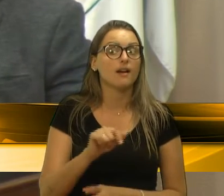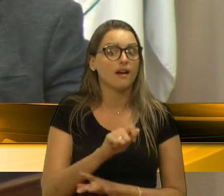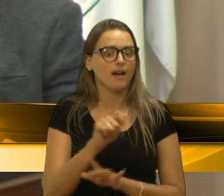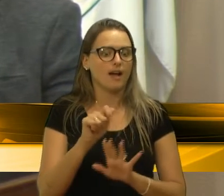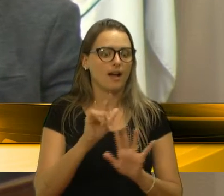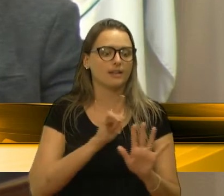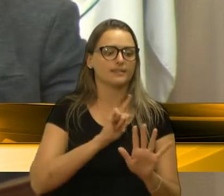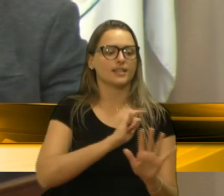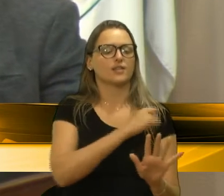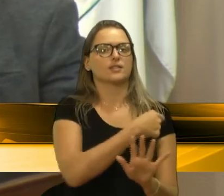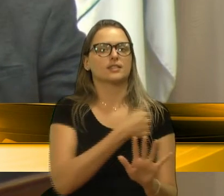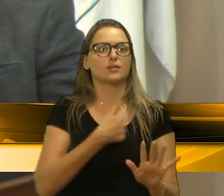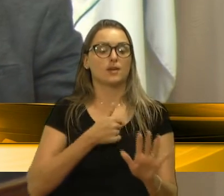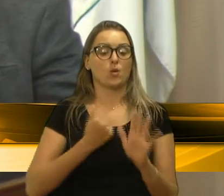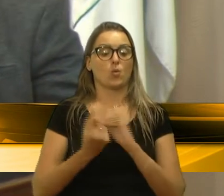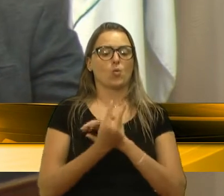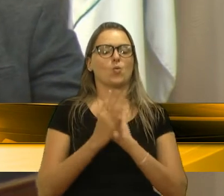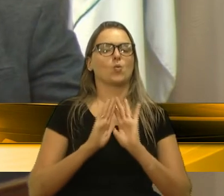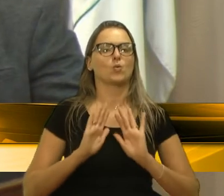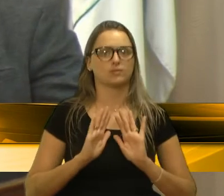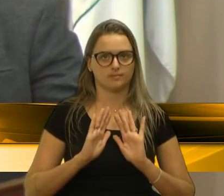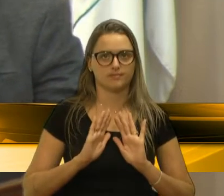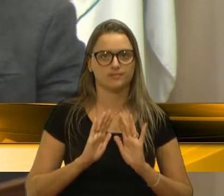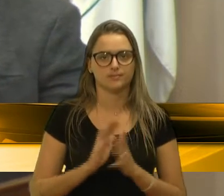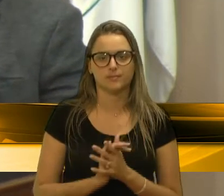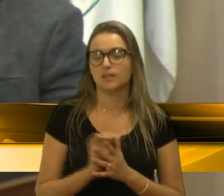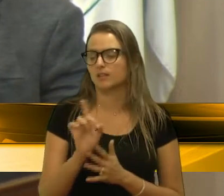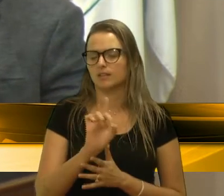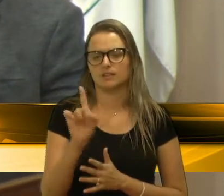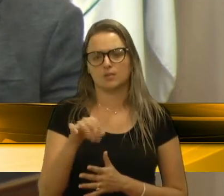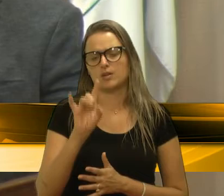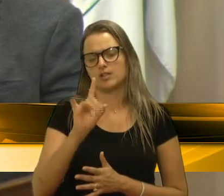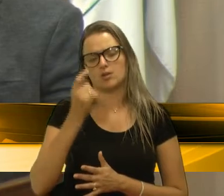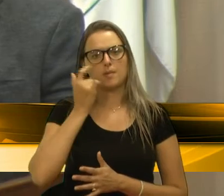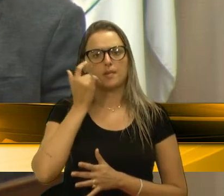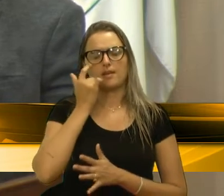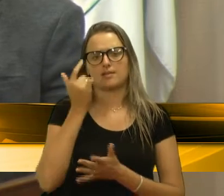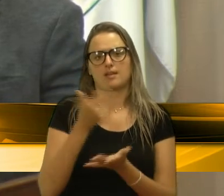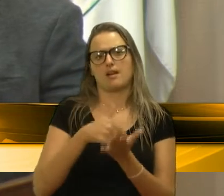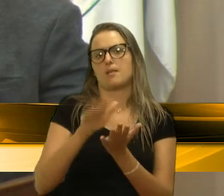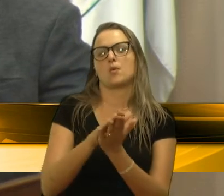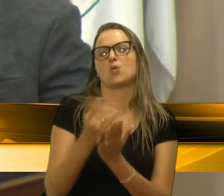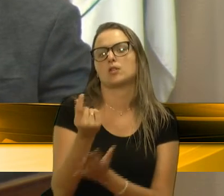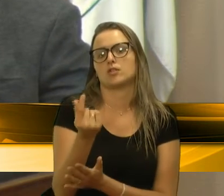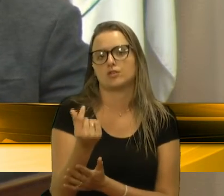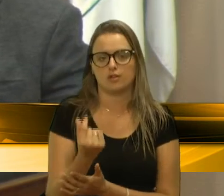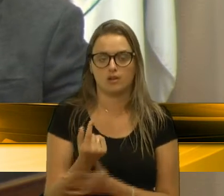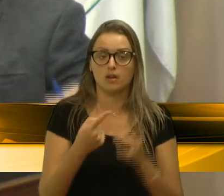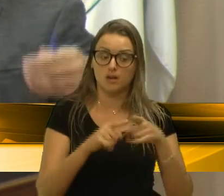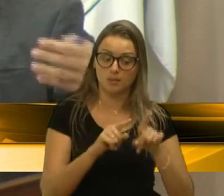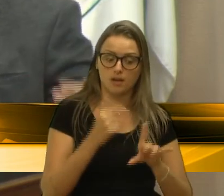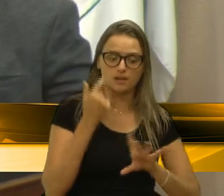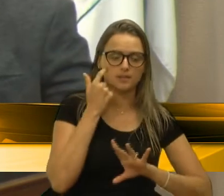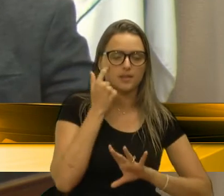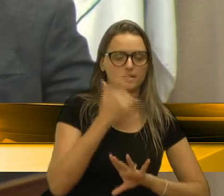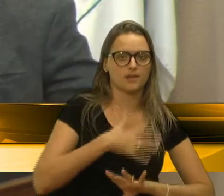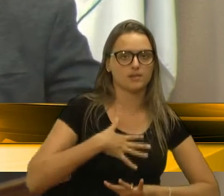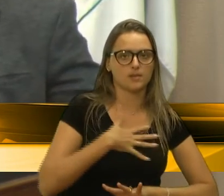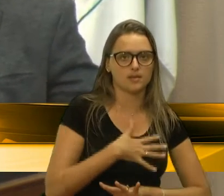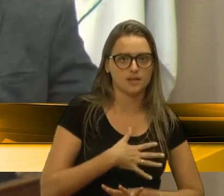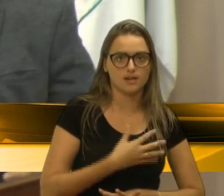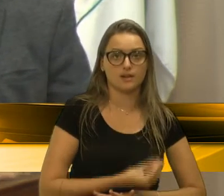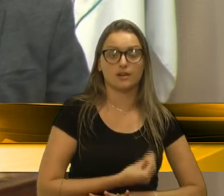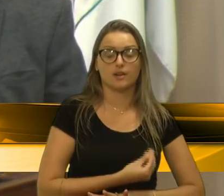fiscalização aí. E isso não é só pensar em arrecadação. É pensar no bem-estar. É pensar na vida das